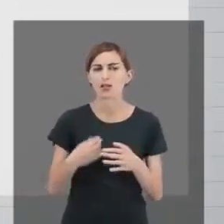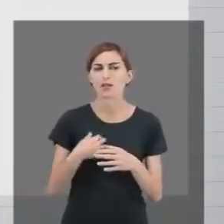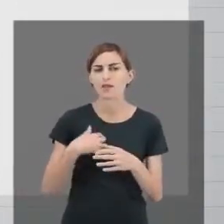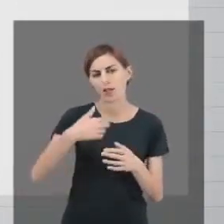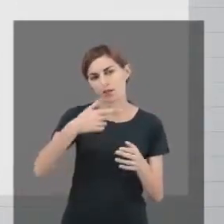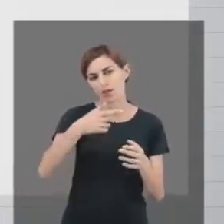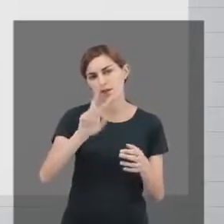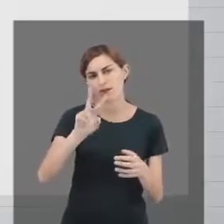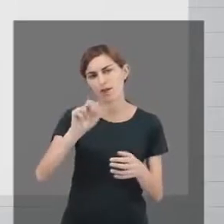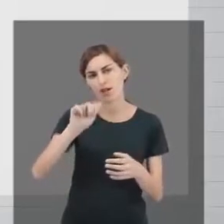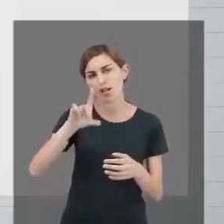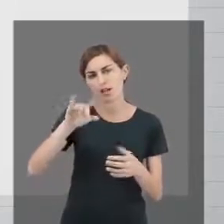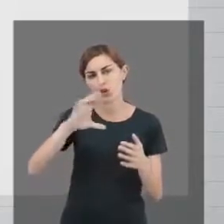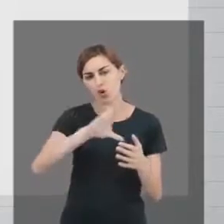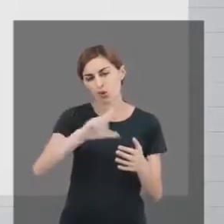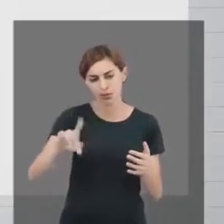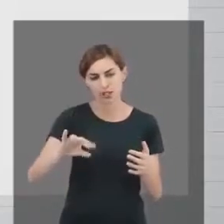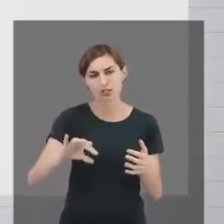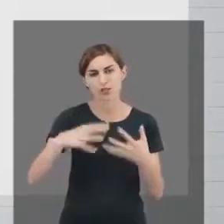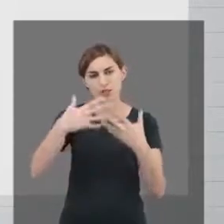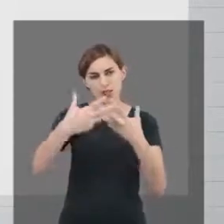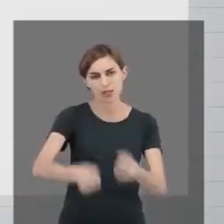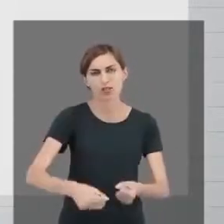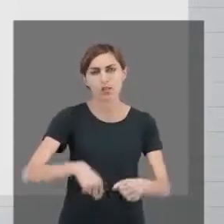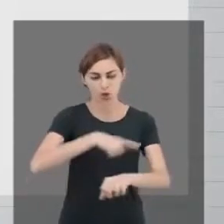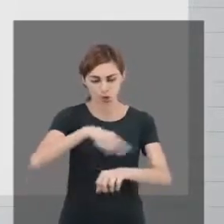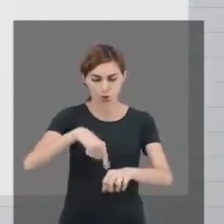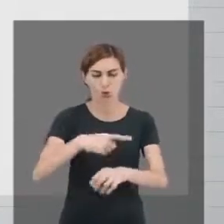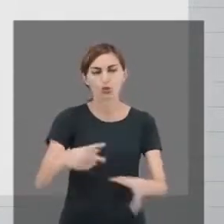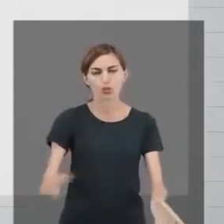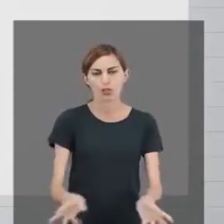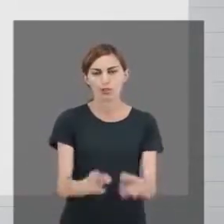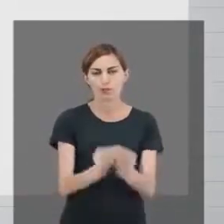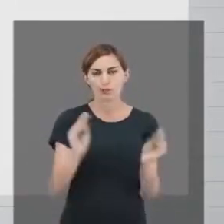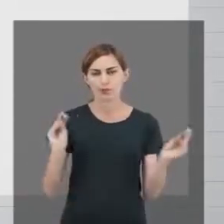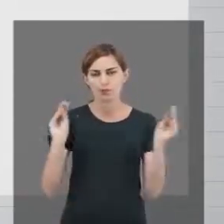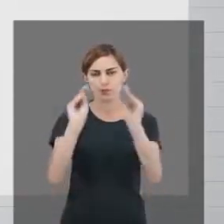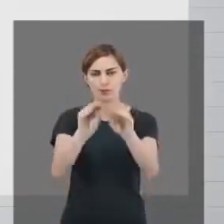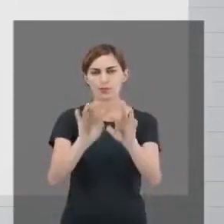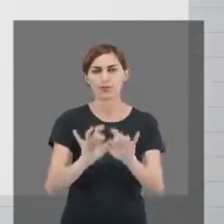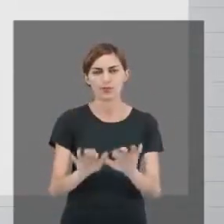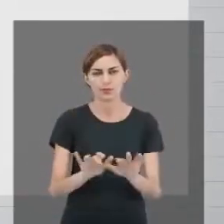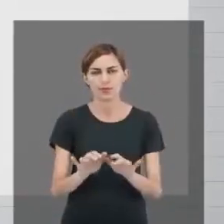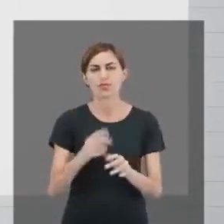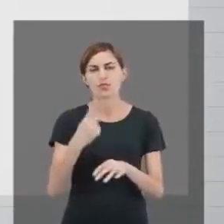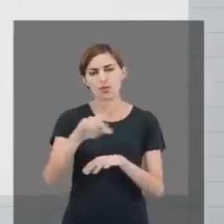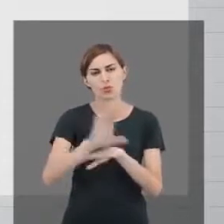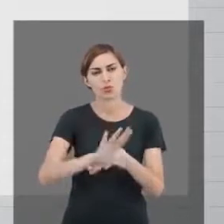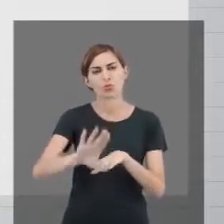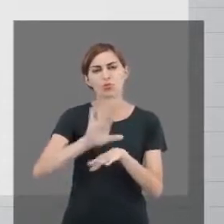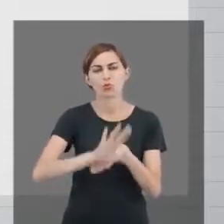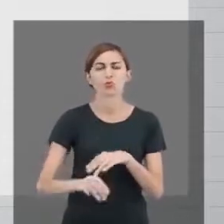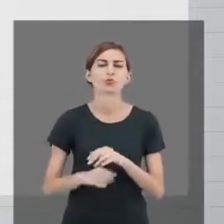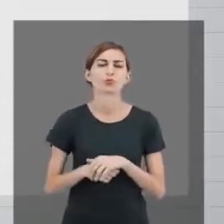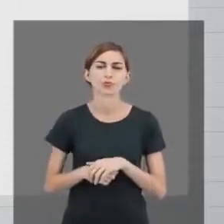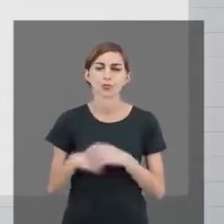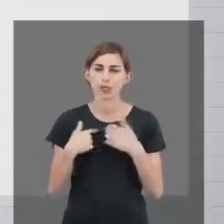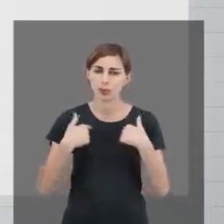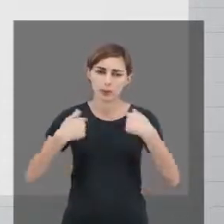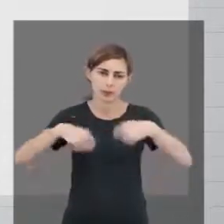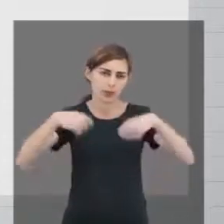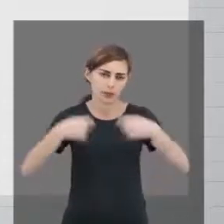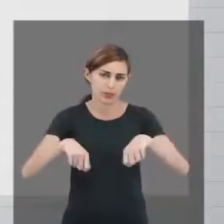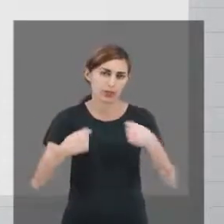por uma validação do coordenador para que essa carga horária seja computada para você no seu curso. E eu